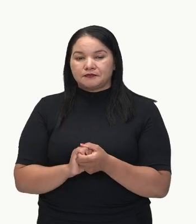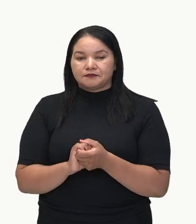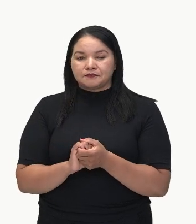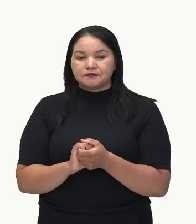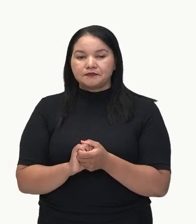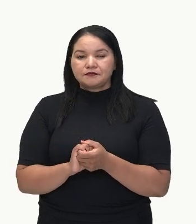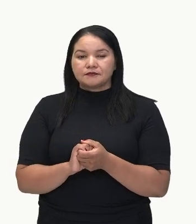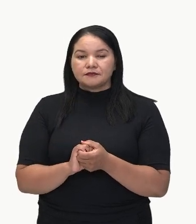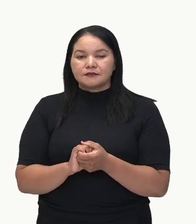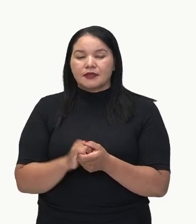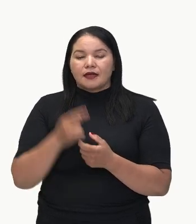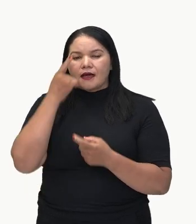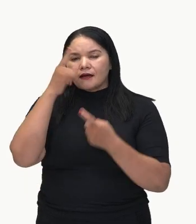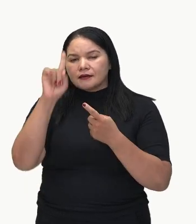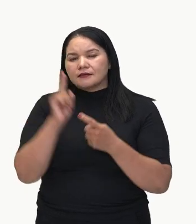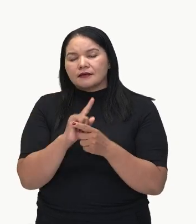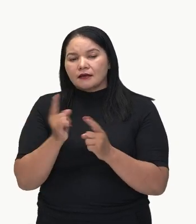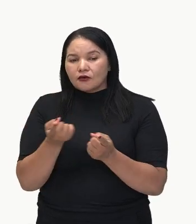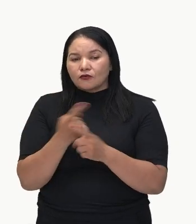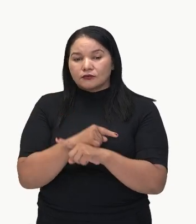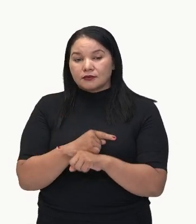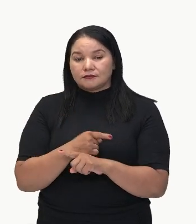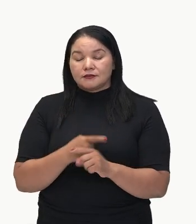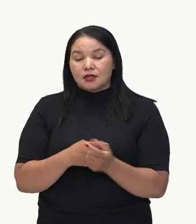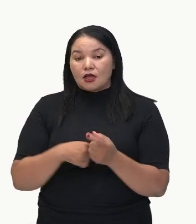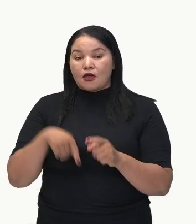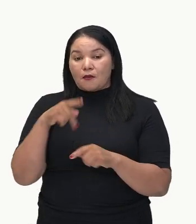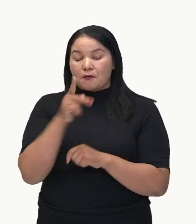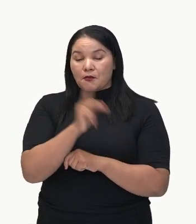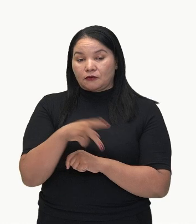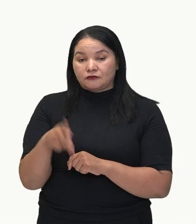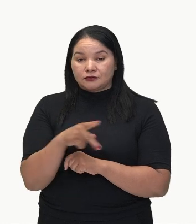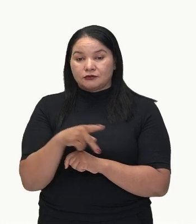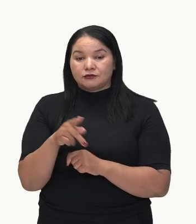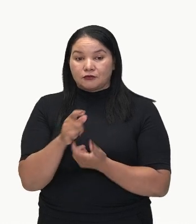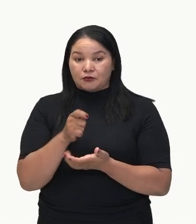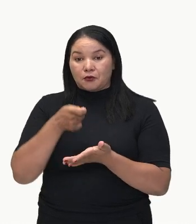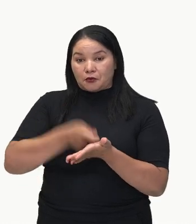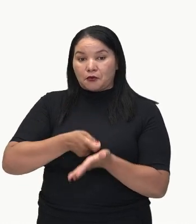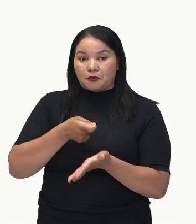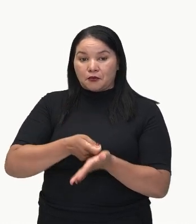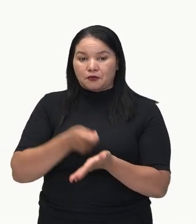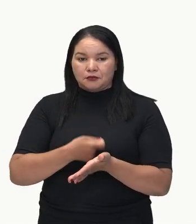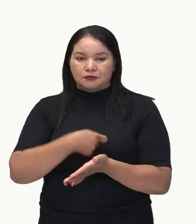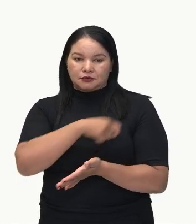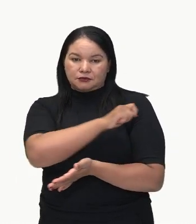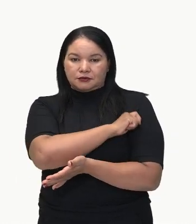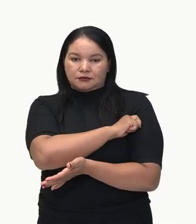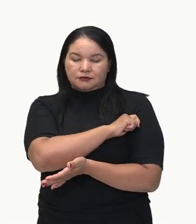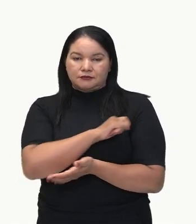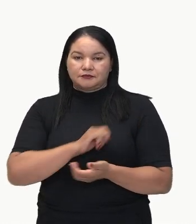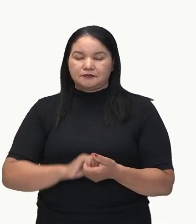Ideias contrárias. O professor é extremamente rigoroso com os alunos. Está aqui.